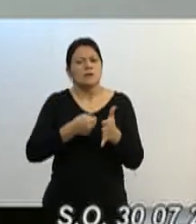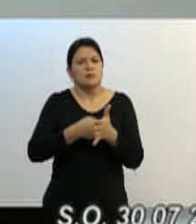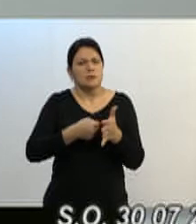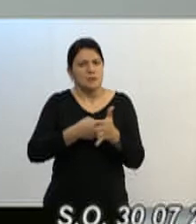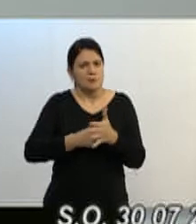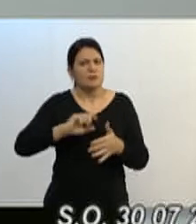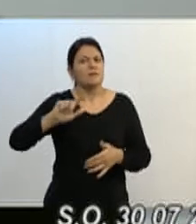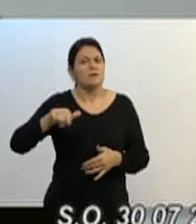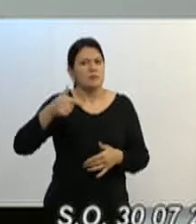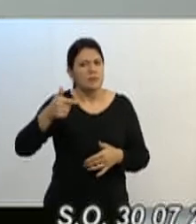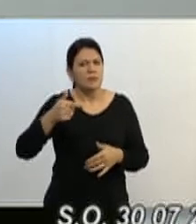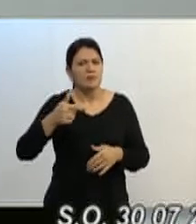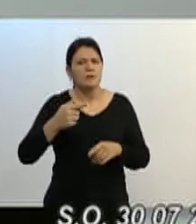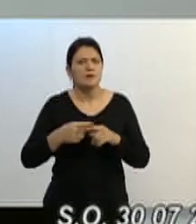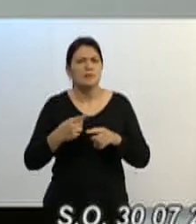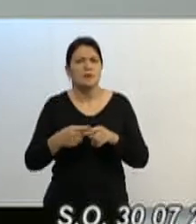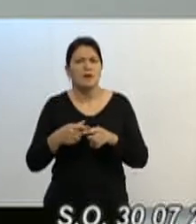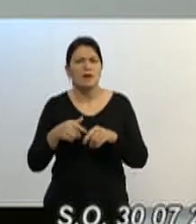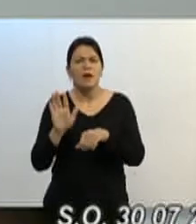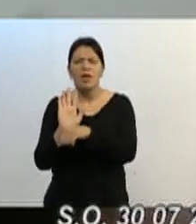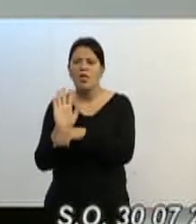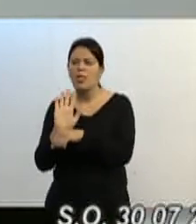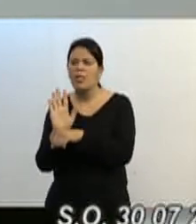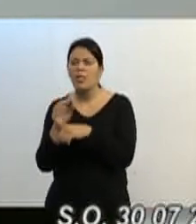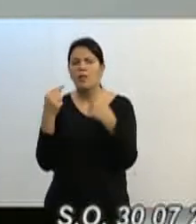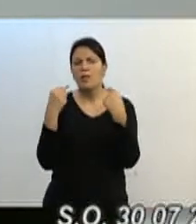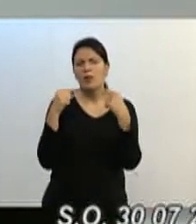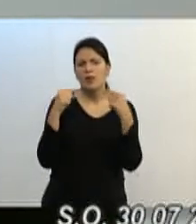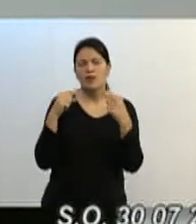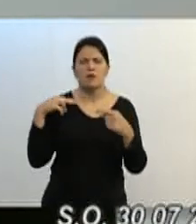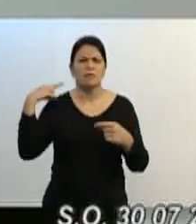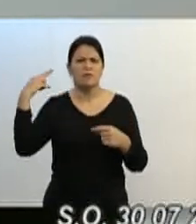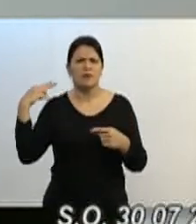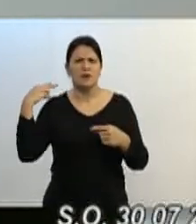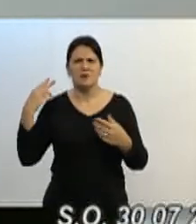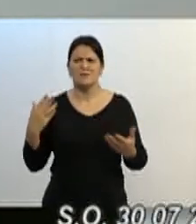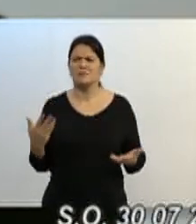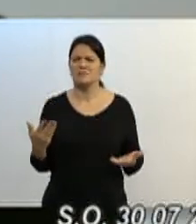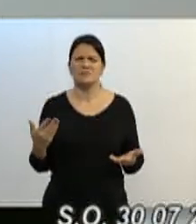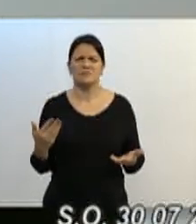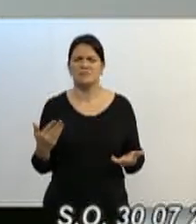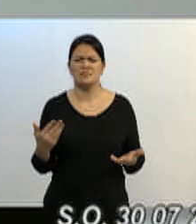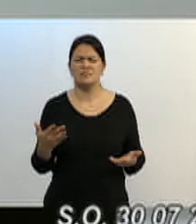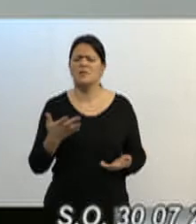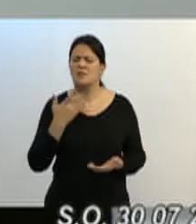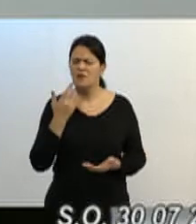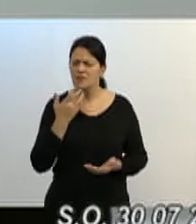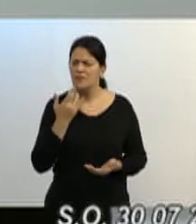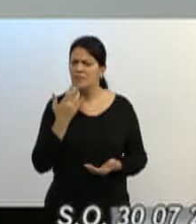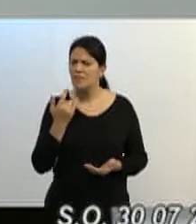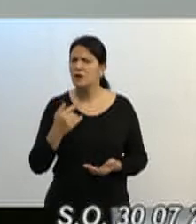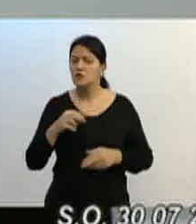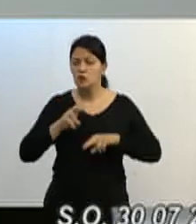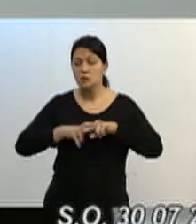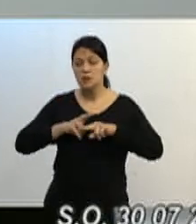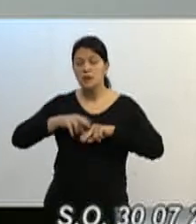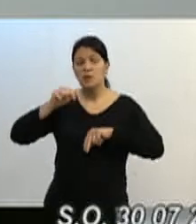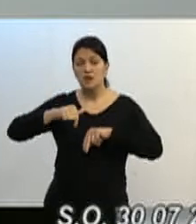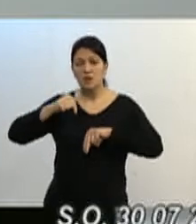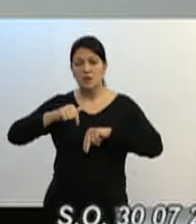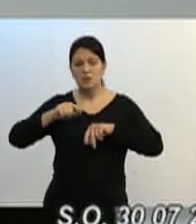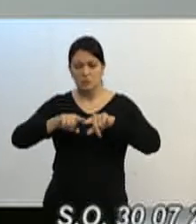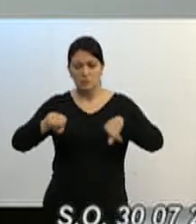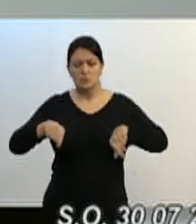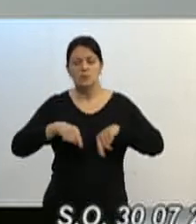fazendo vídeos e criticando os vereadores, e não estou fazendo nada até agora, é fácil, senta aqui nessa cadeira de